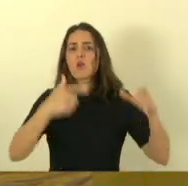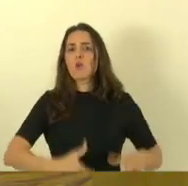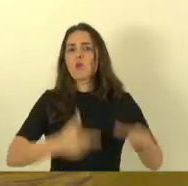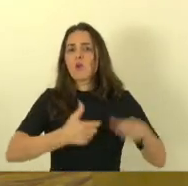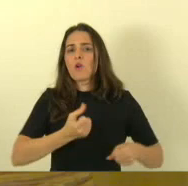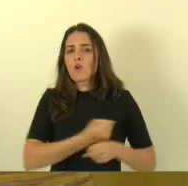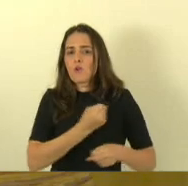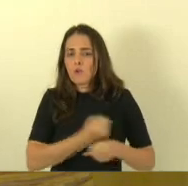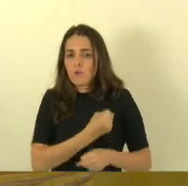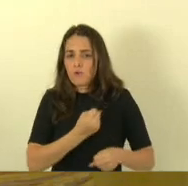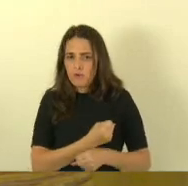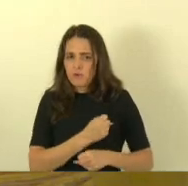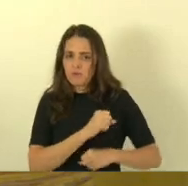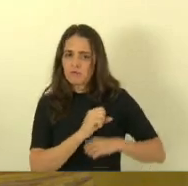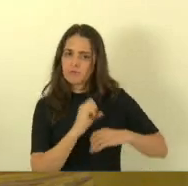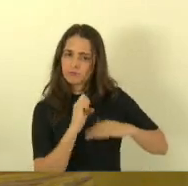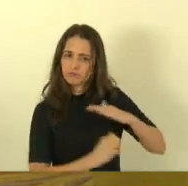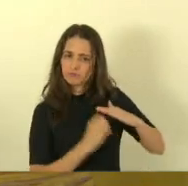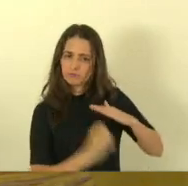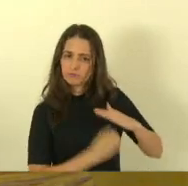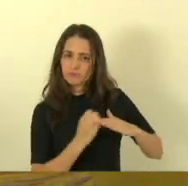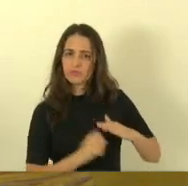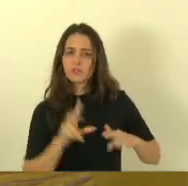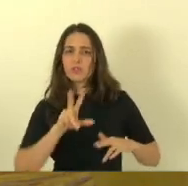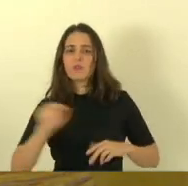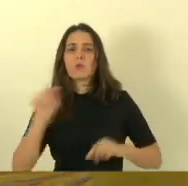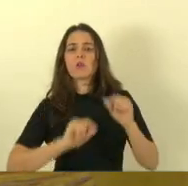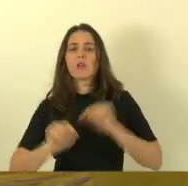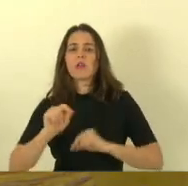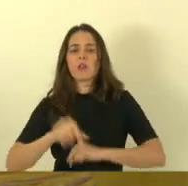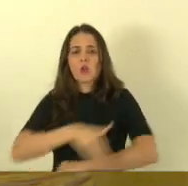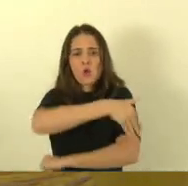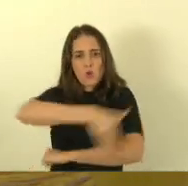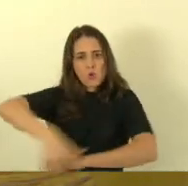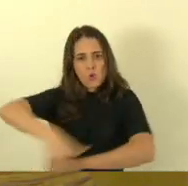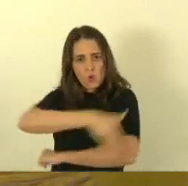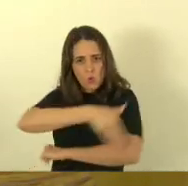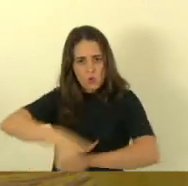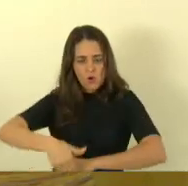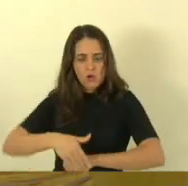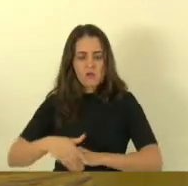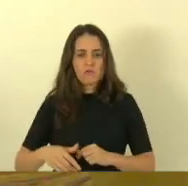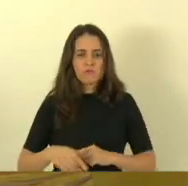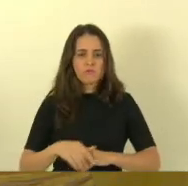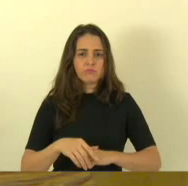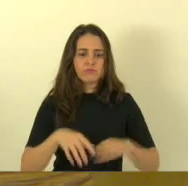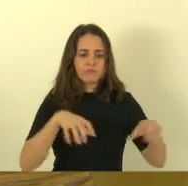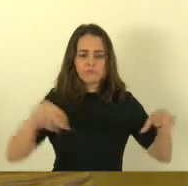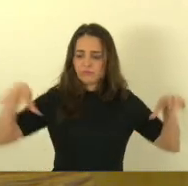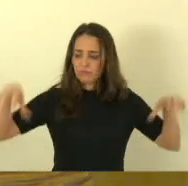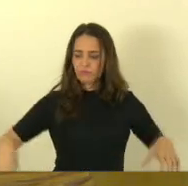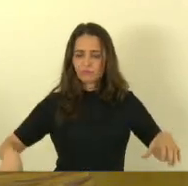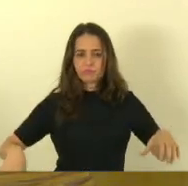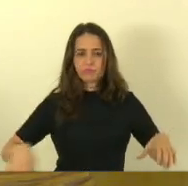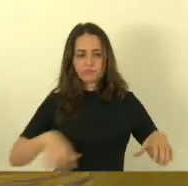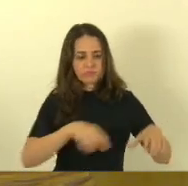vai fazer a pavimentação Barra de São Francisco, Santa Luzia, Santa Luzia, Mantenópolis, uma obra de